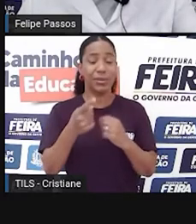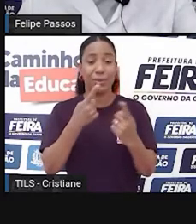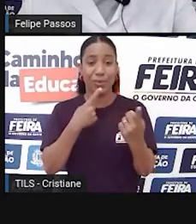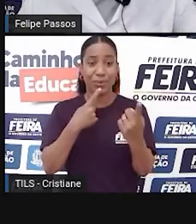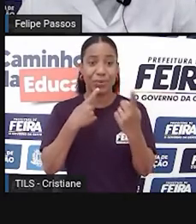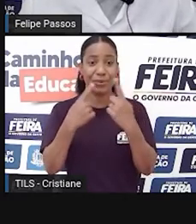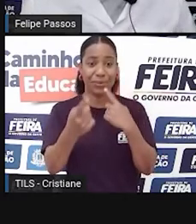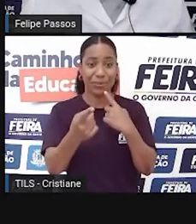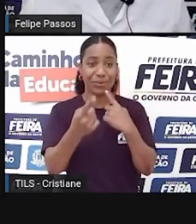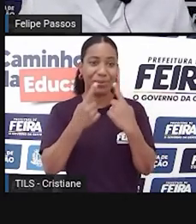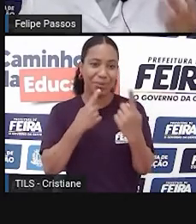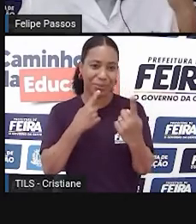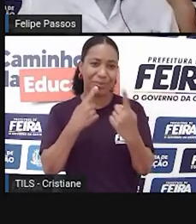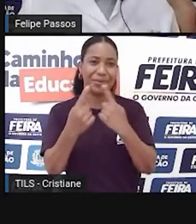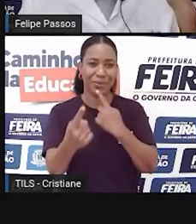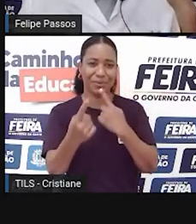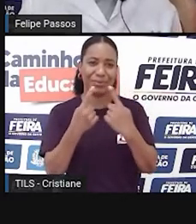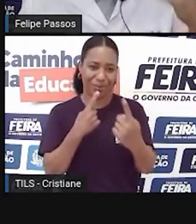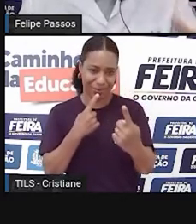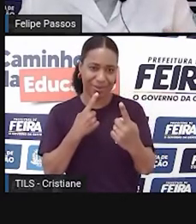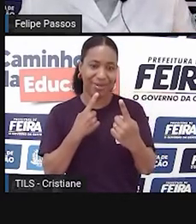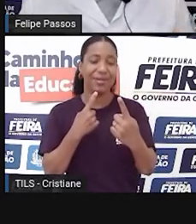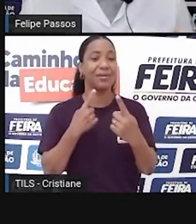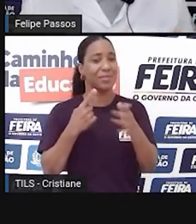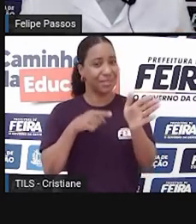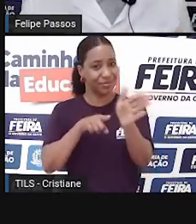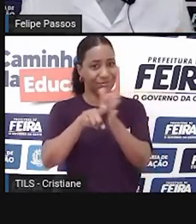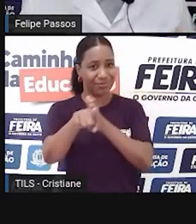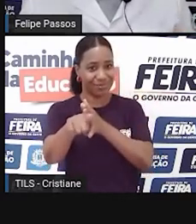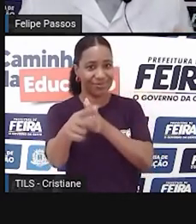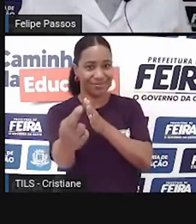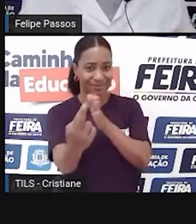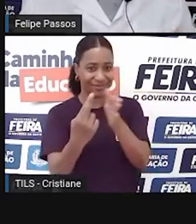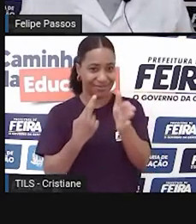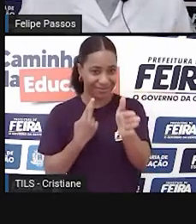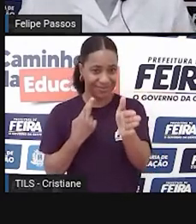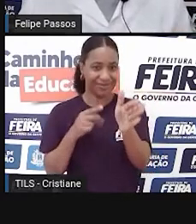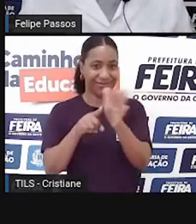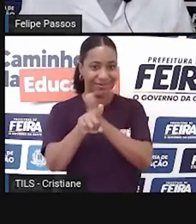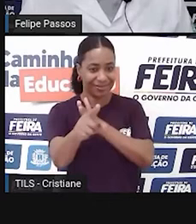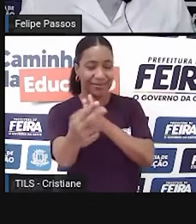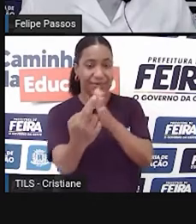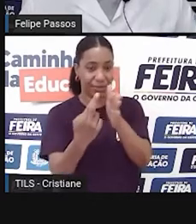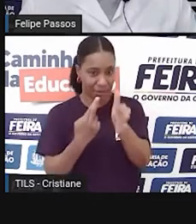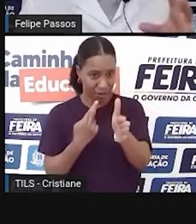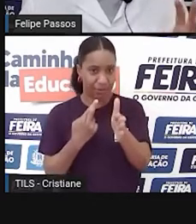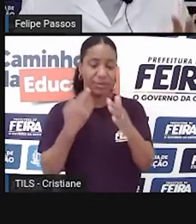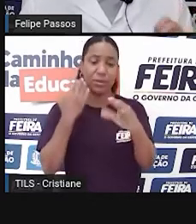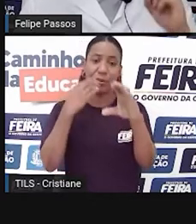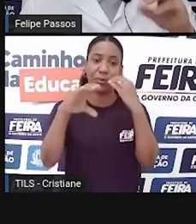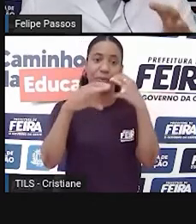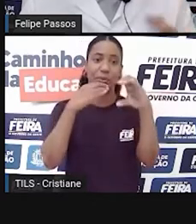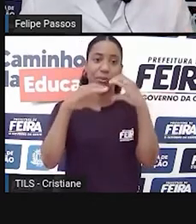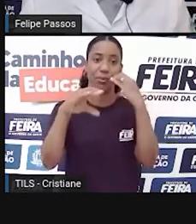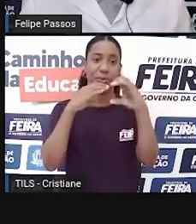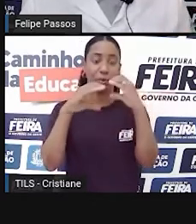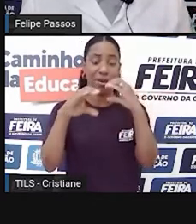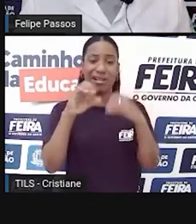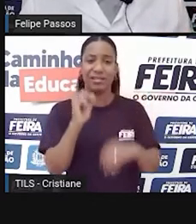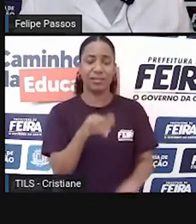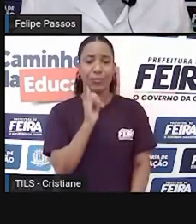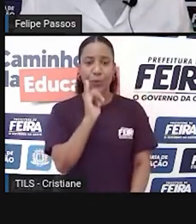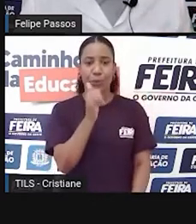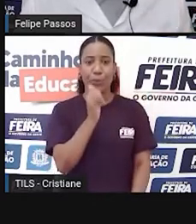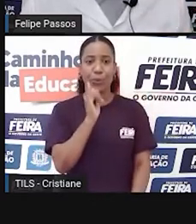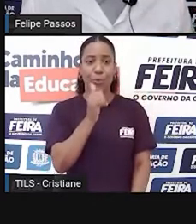resposta. Então ele precisou ouvir a informação e responder. Porque senão não é bem uma comunicação, né? É só uma pessoa enviando